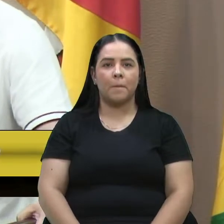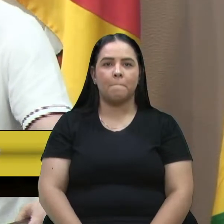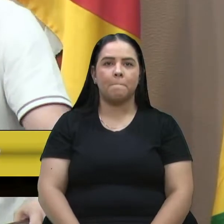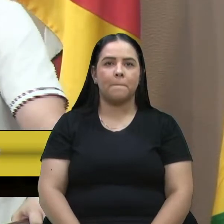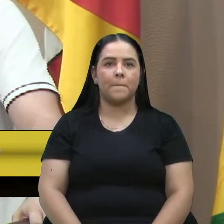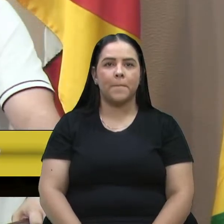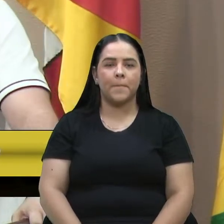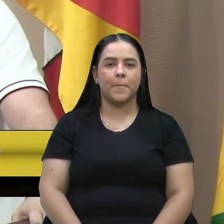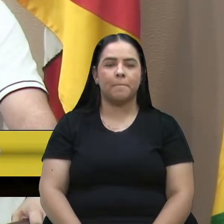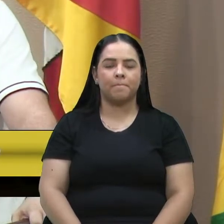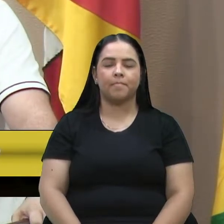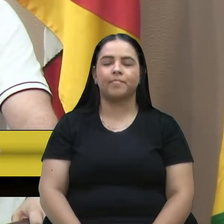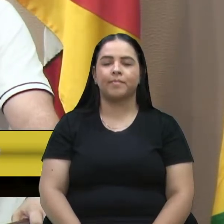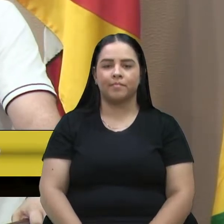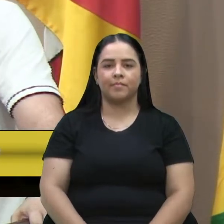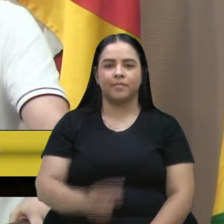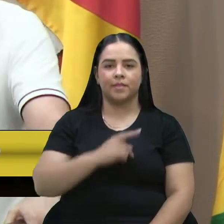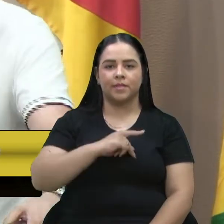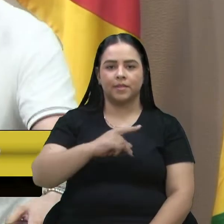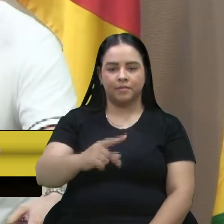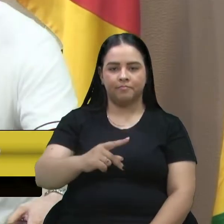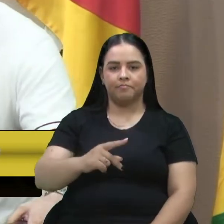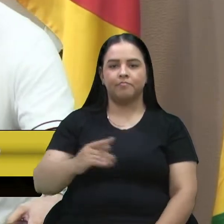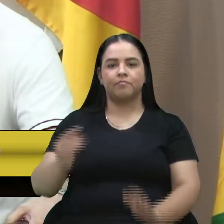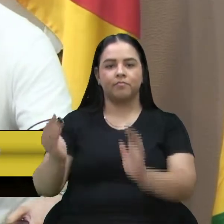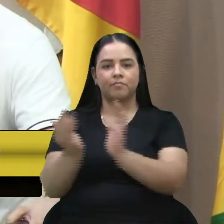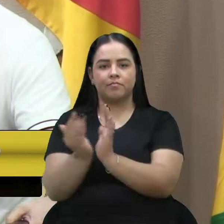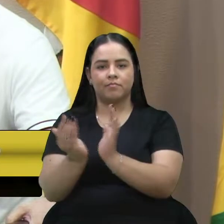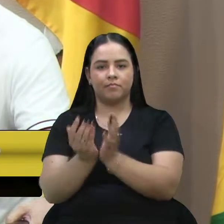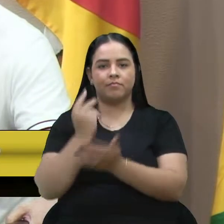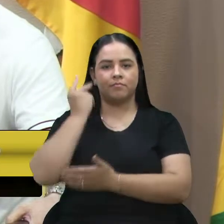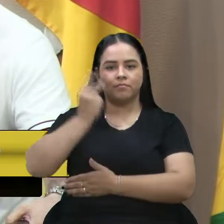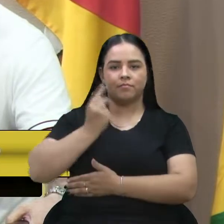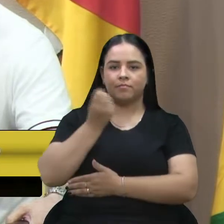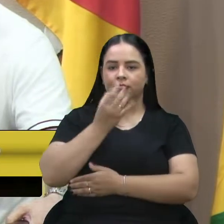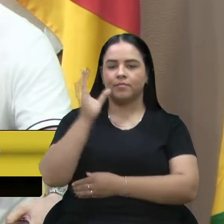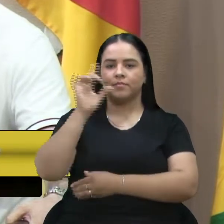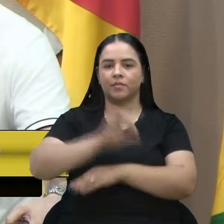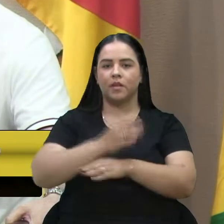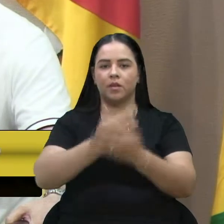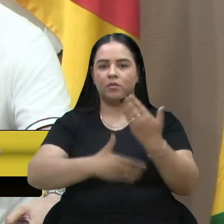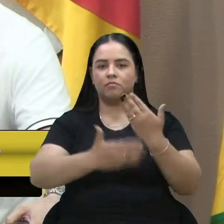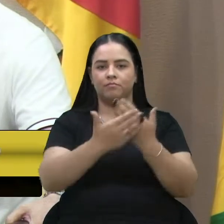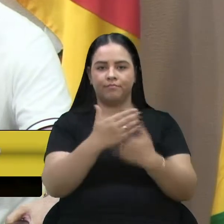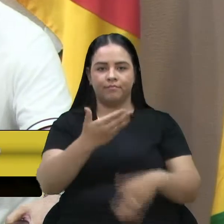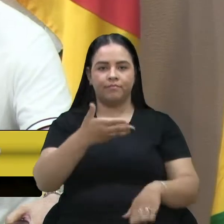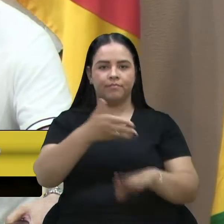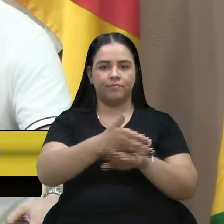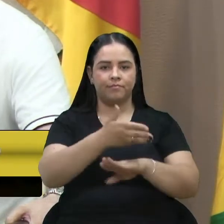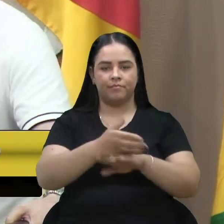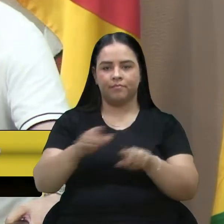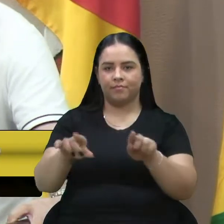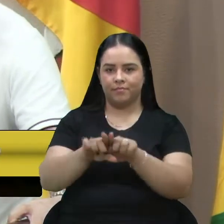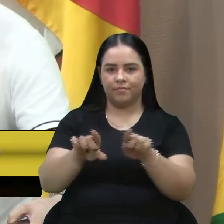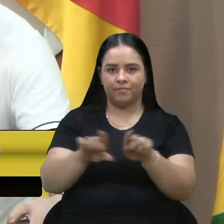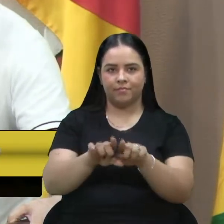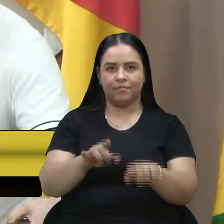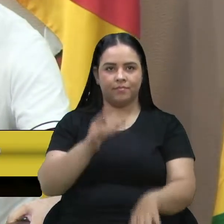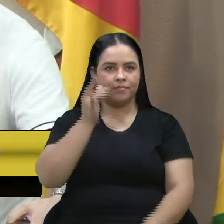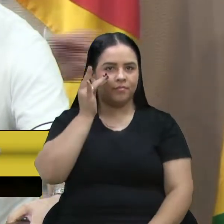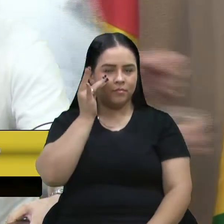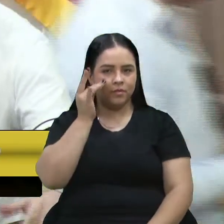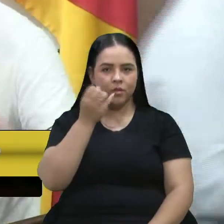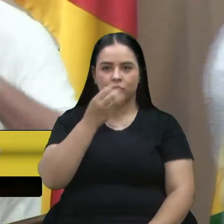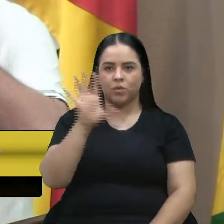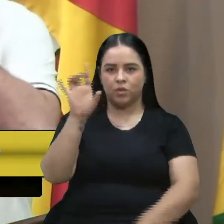Senhor presidente, senhoras e senhores vereadores. Bom dia a todos os presentes também. Bom dia aos que